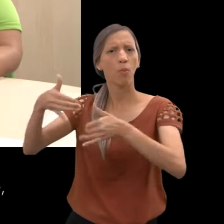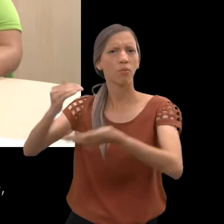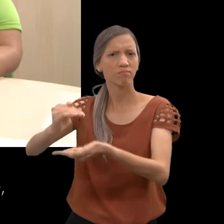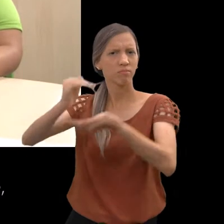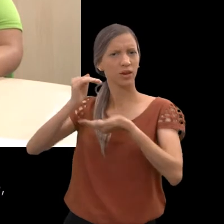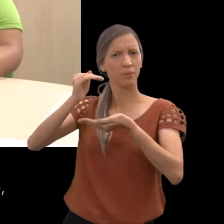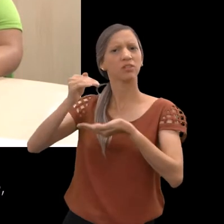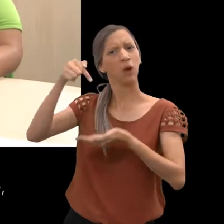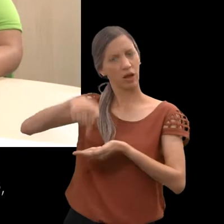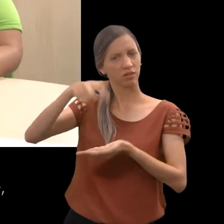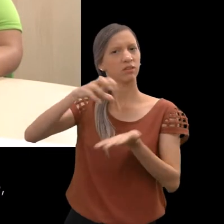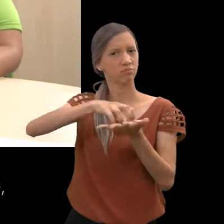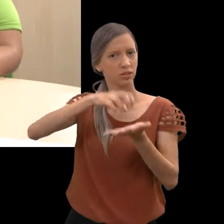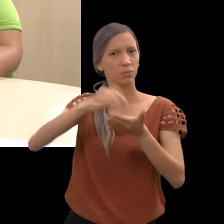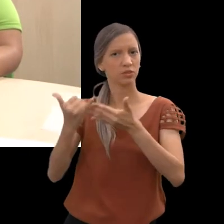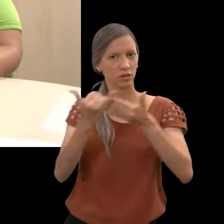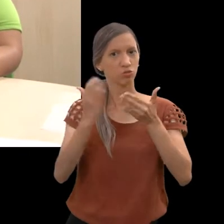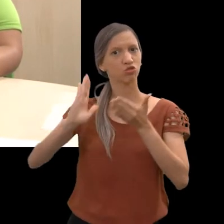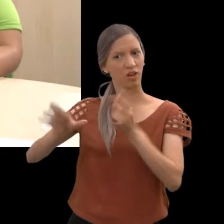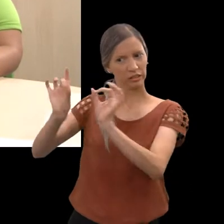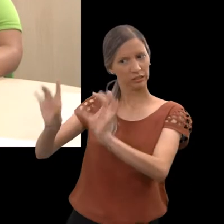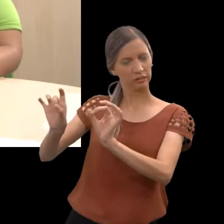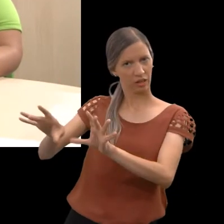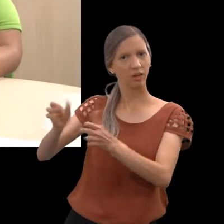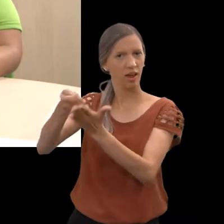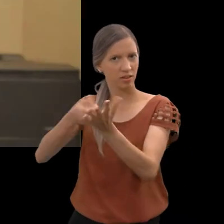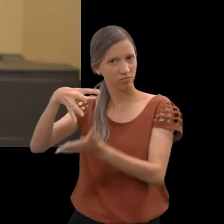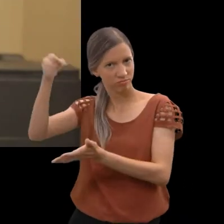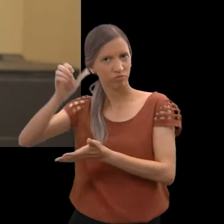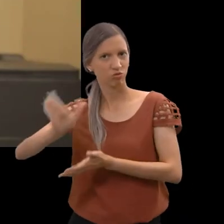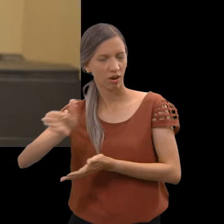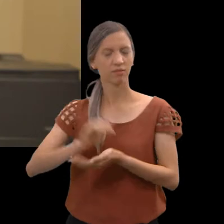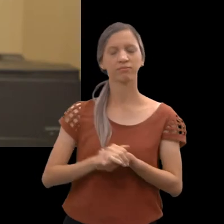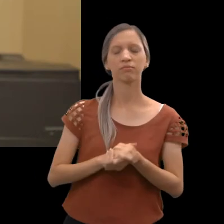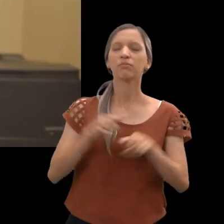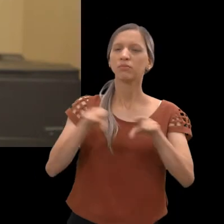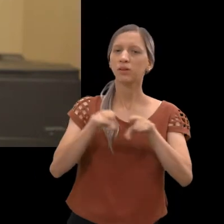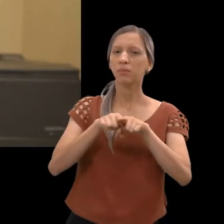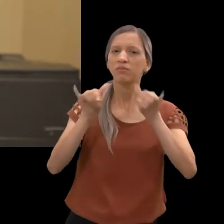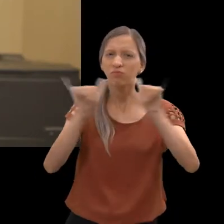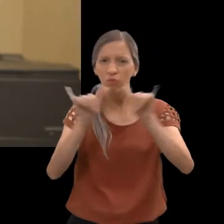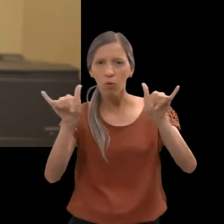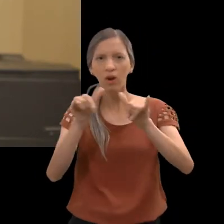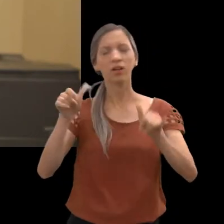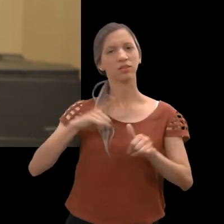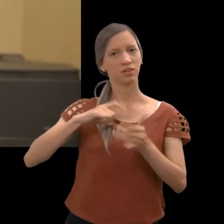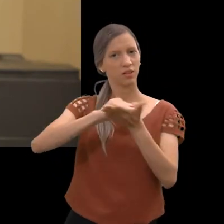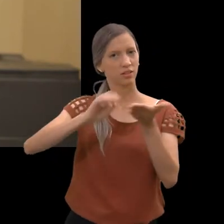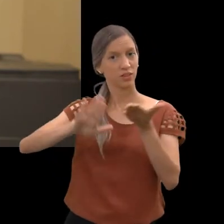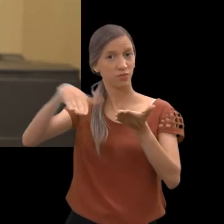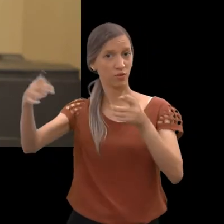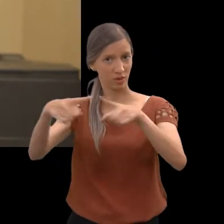que o Campus Igarassu já tinha um certo destaque, já tinha redações vencedoras. E sempre eles divulgam quando tem alguma atividade